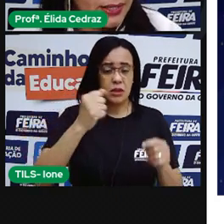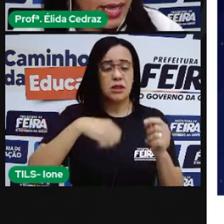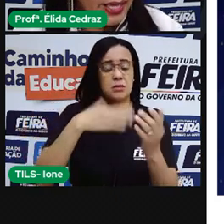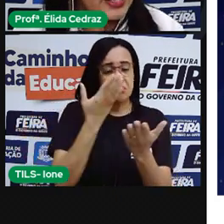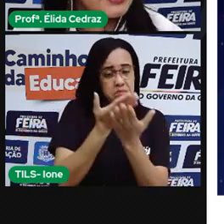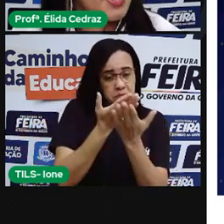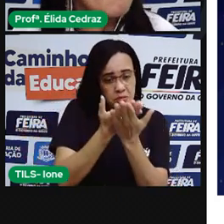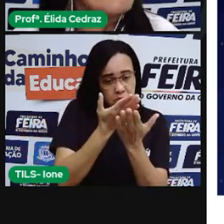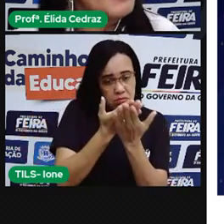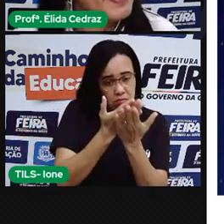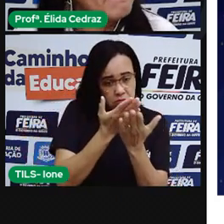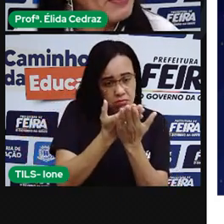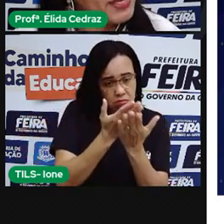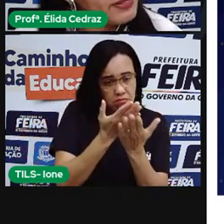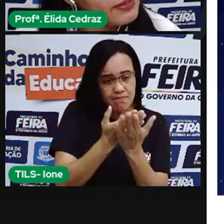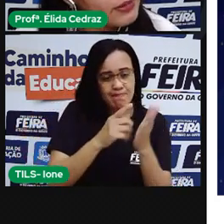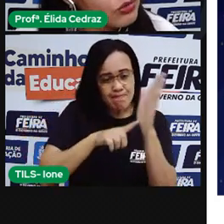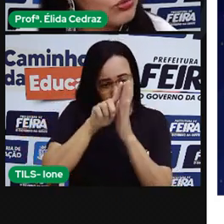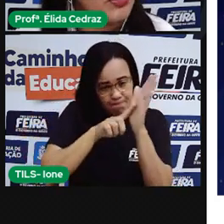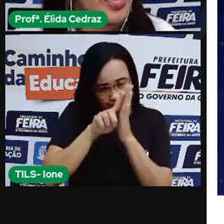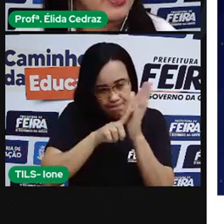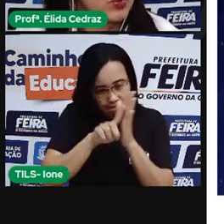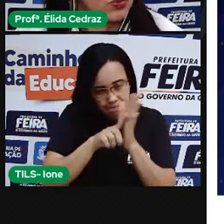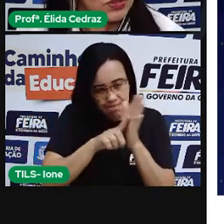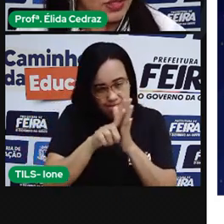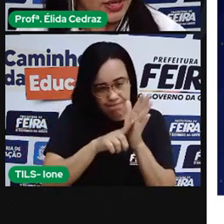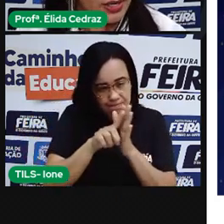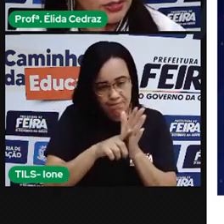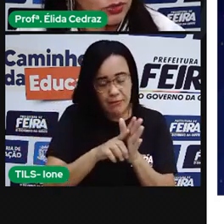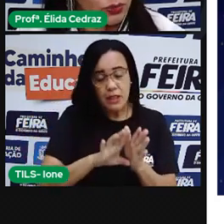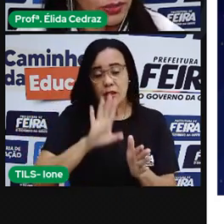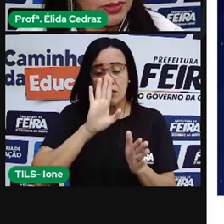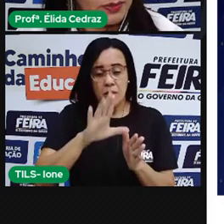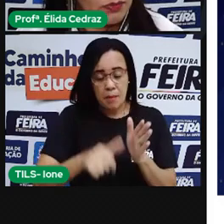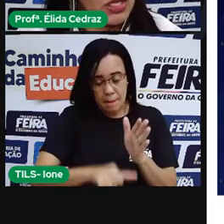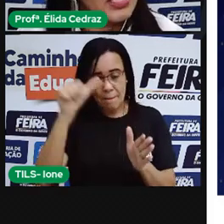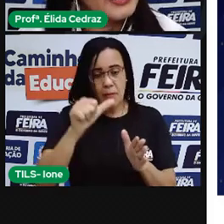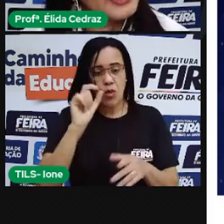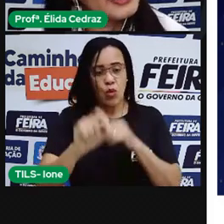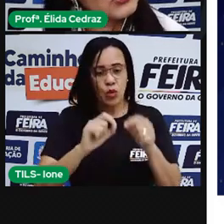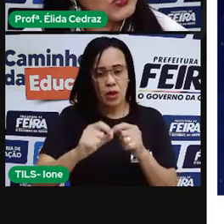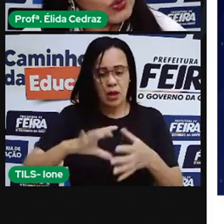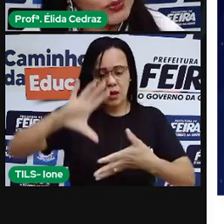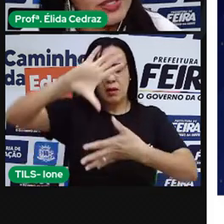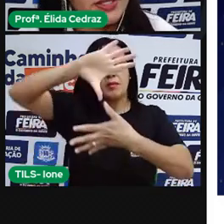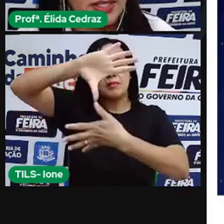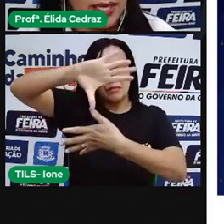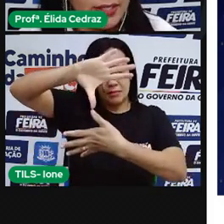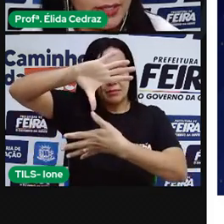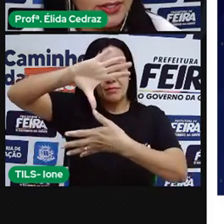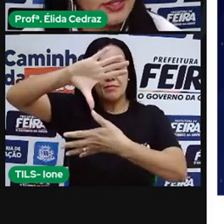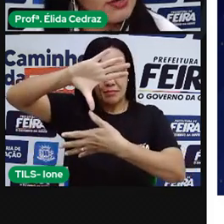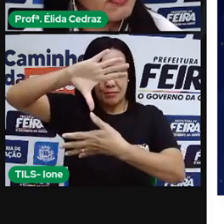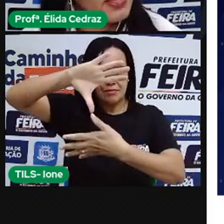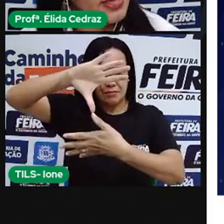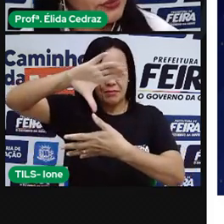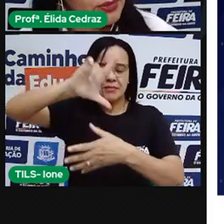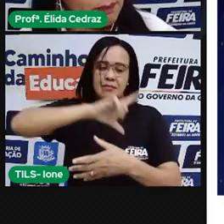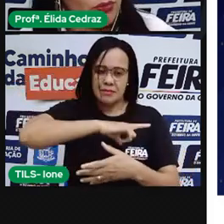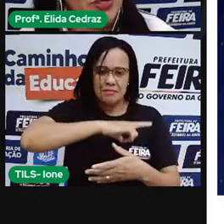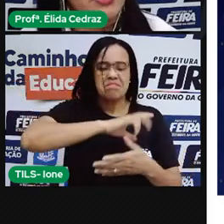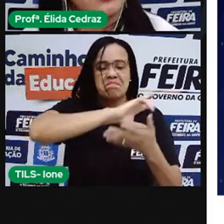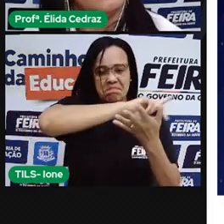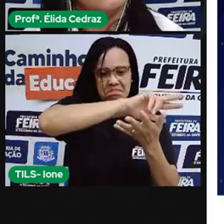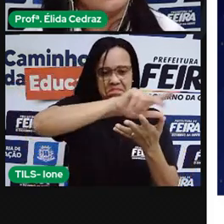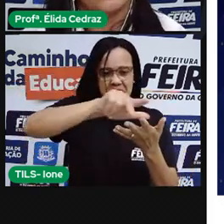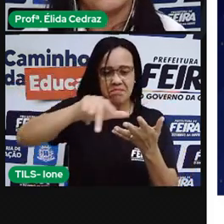primeiras cartas mapeando as constelações. E as outras ciências que vieram